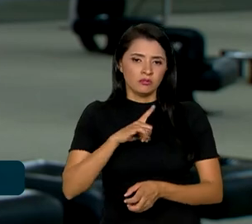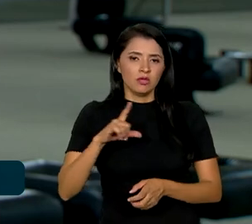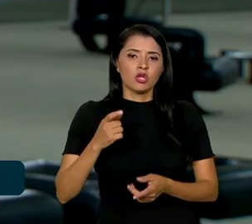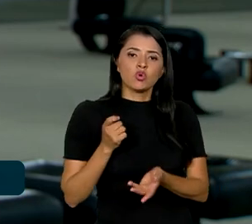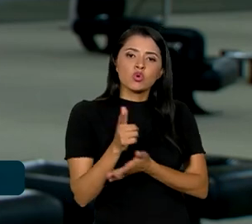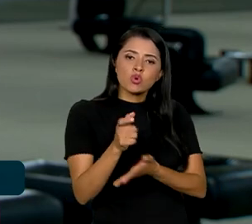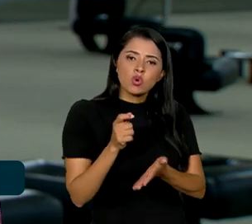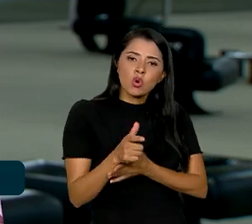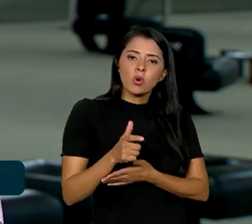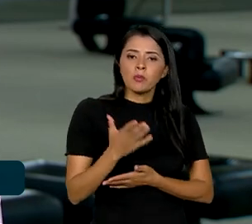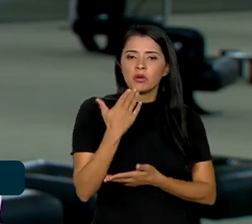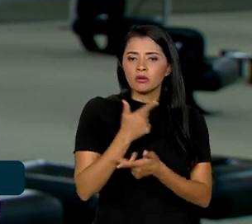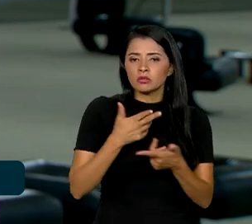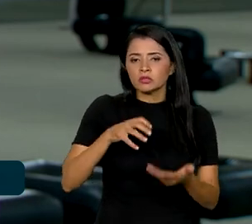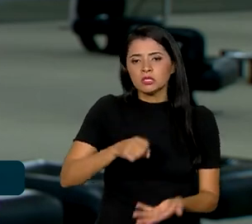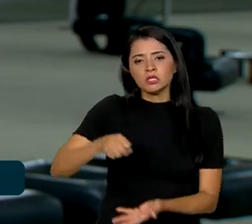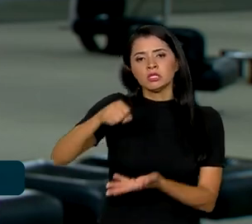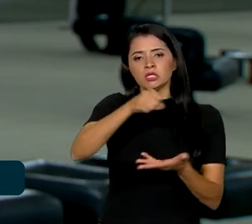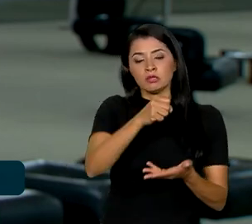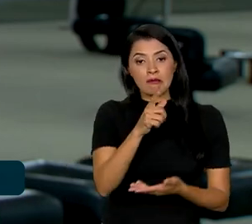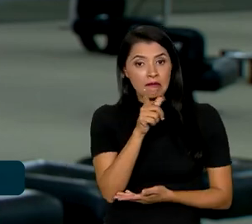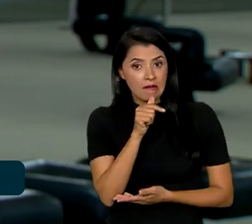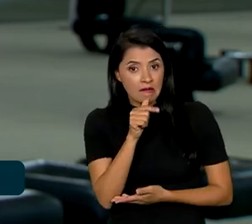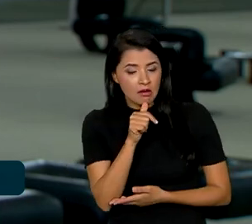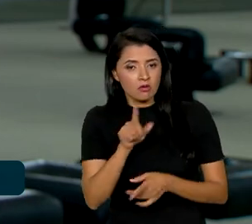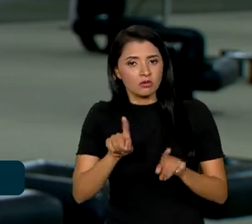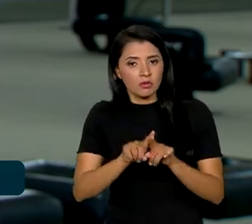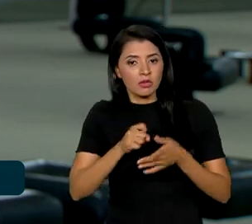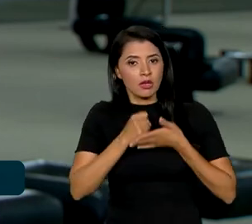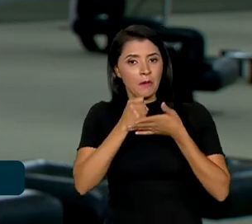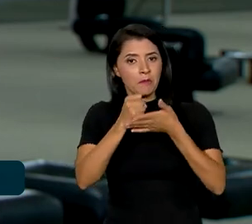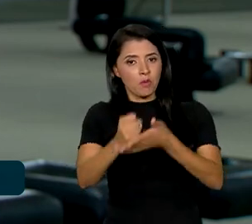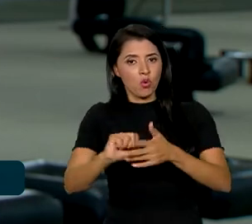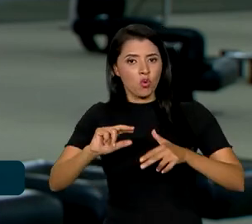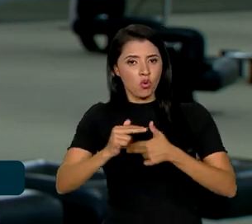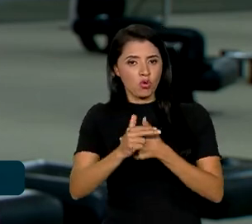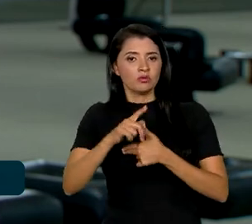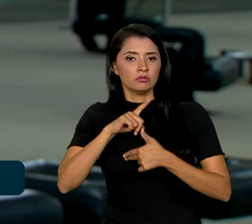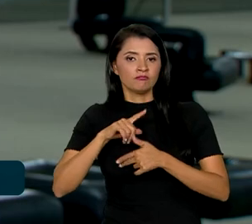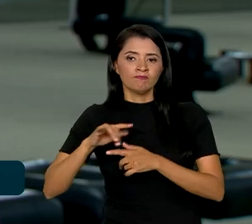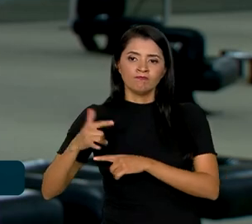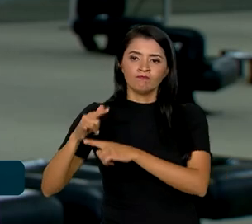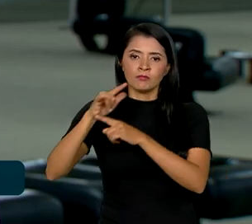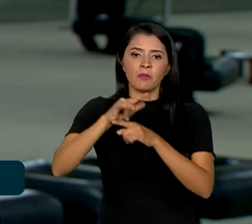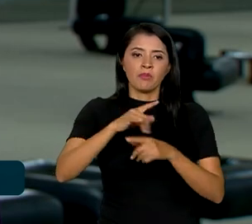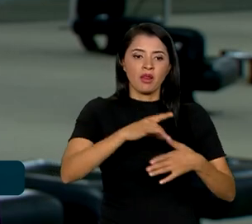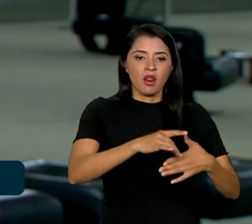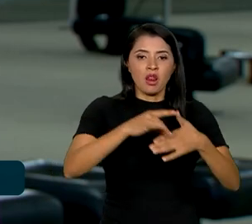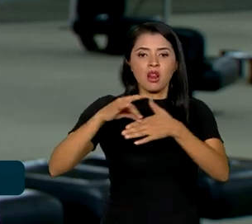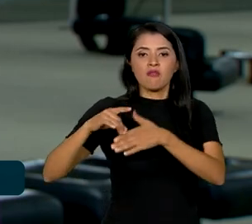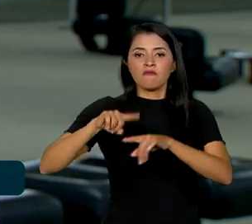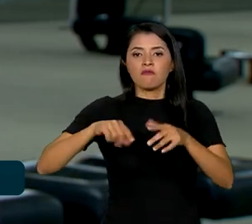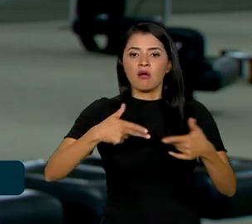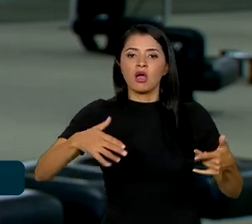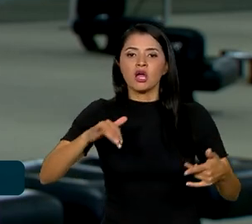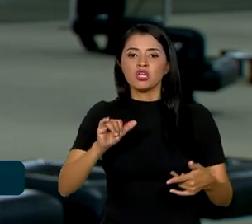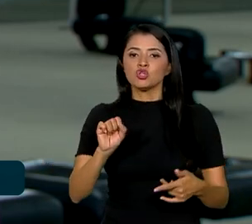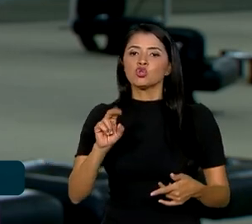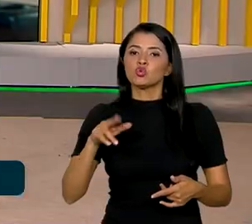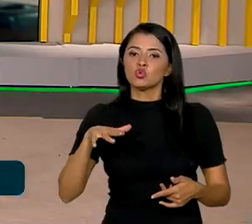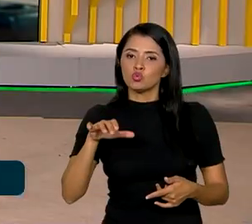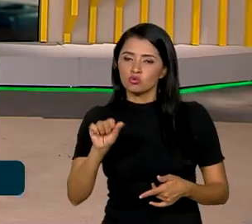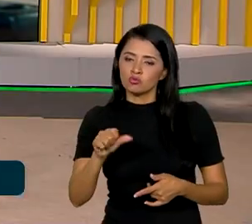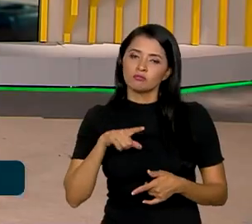compra de cestas básicas, água, além do apoio da Força Aérea no transporte desses insumos. Carol